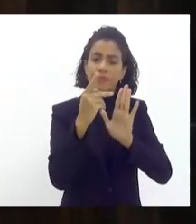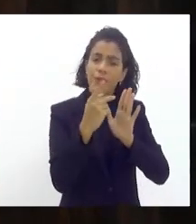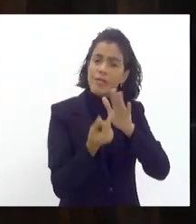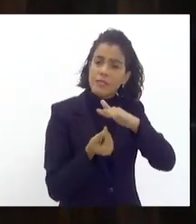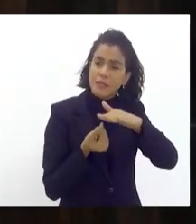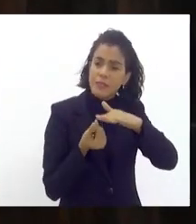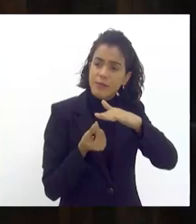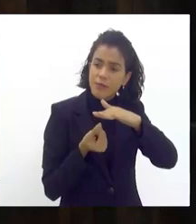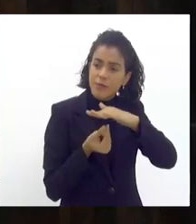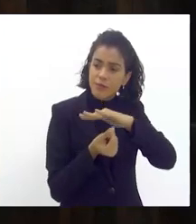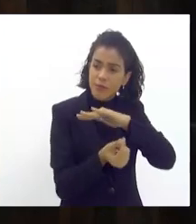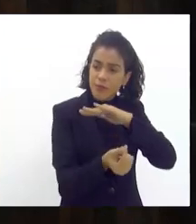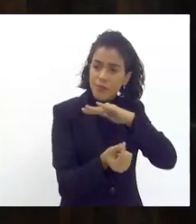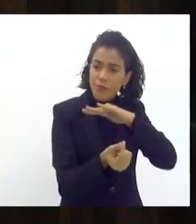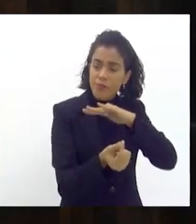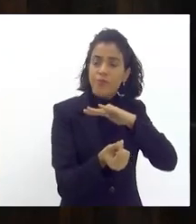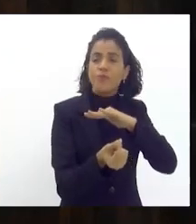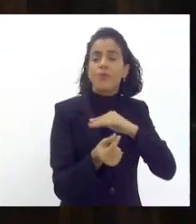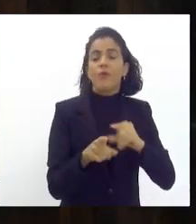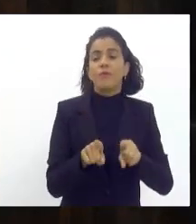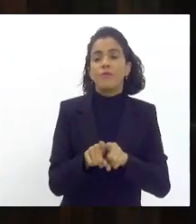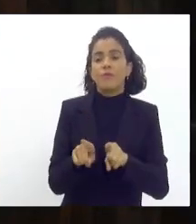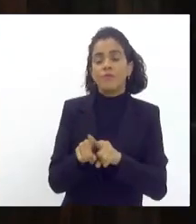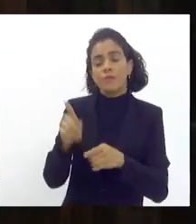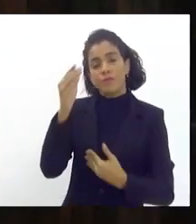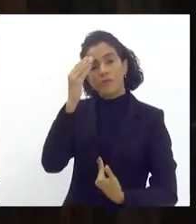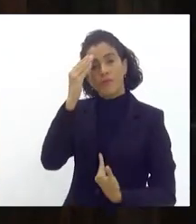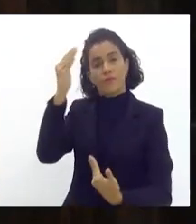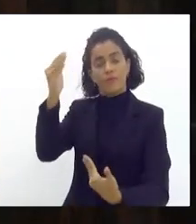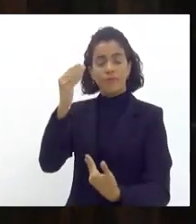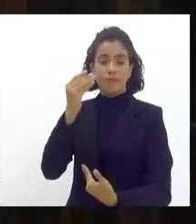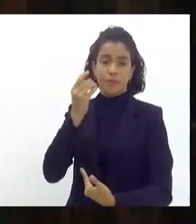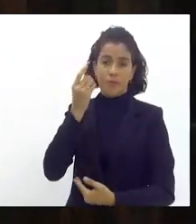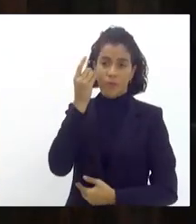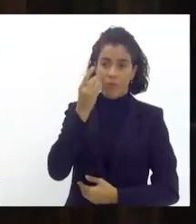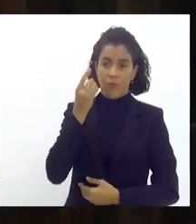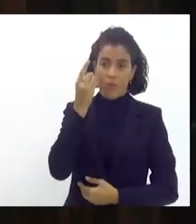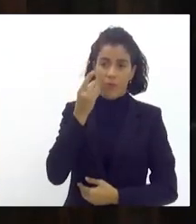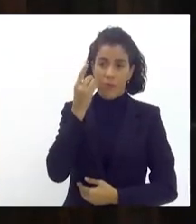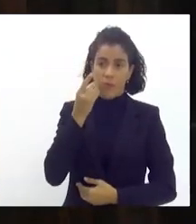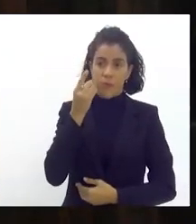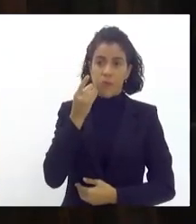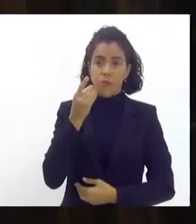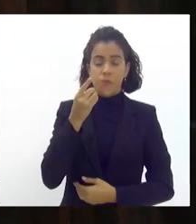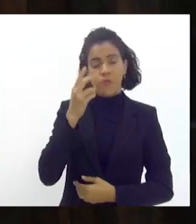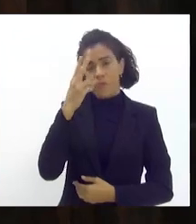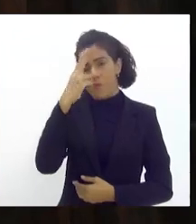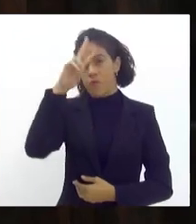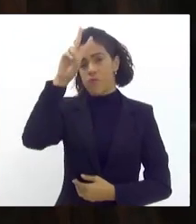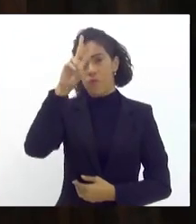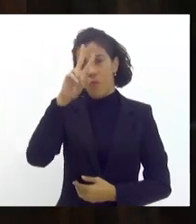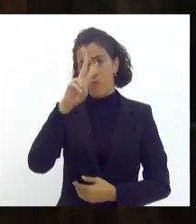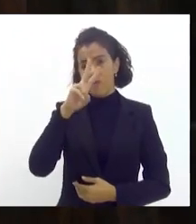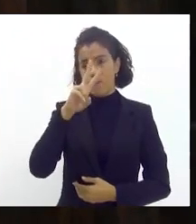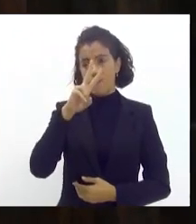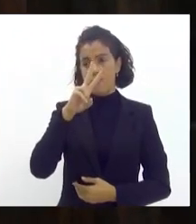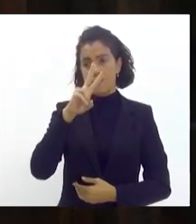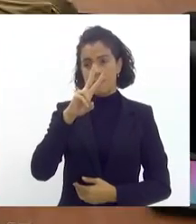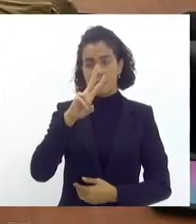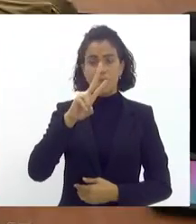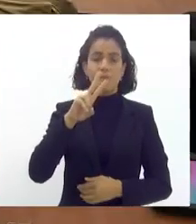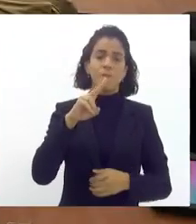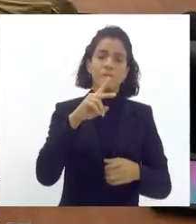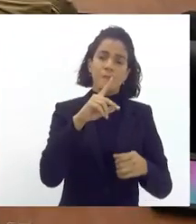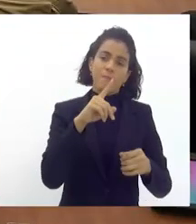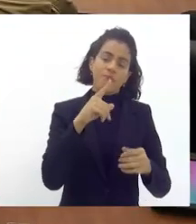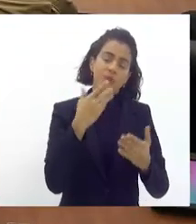fundo e mais uma vez agradecendo ao deputado ao deputado por ter lembrado das escolas